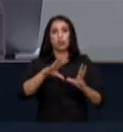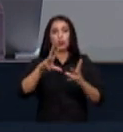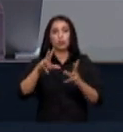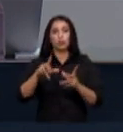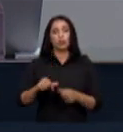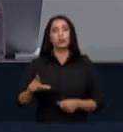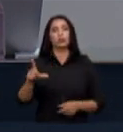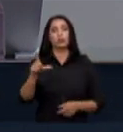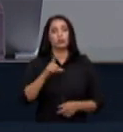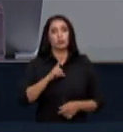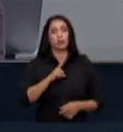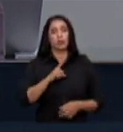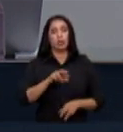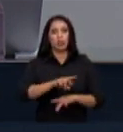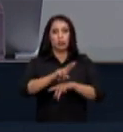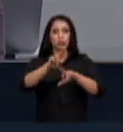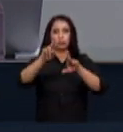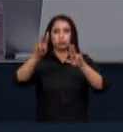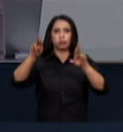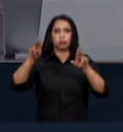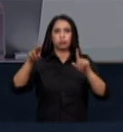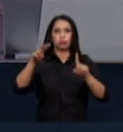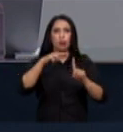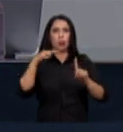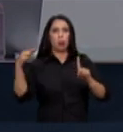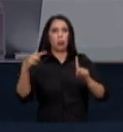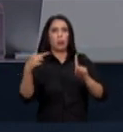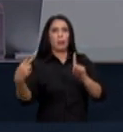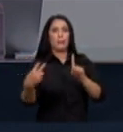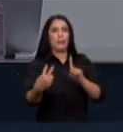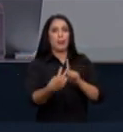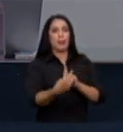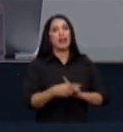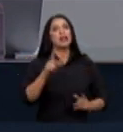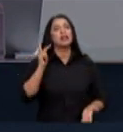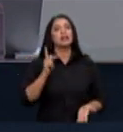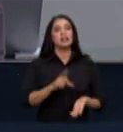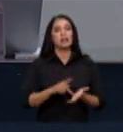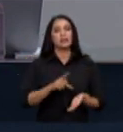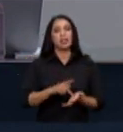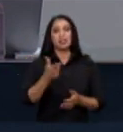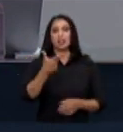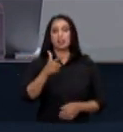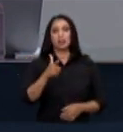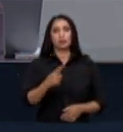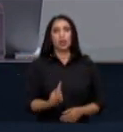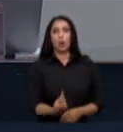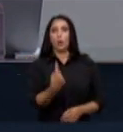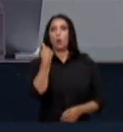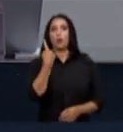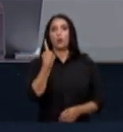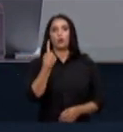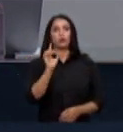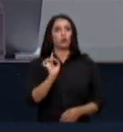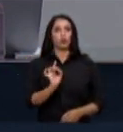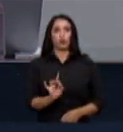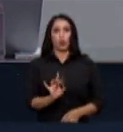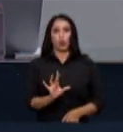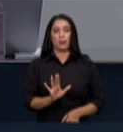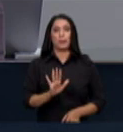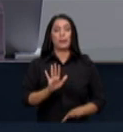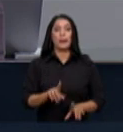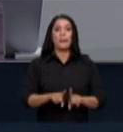comporta múltiplos pontos de observação e a verdade não tem dono embora